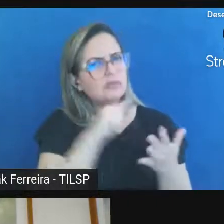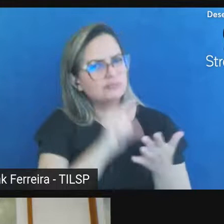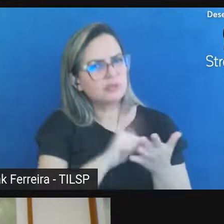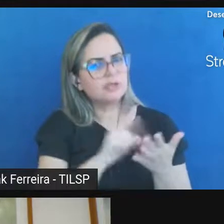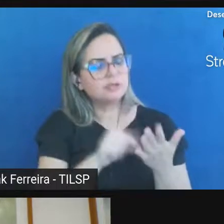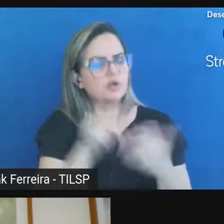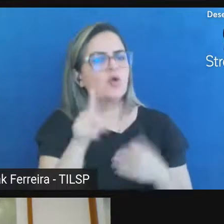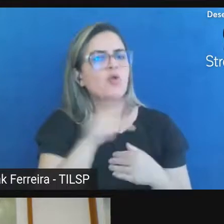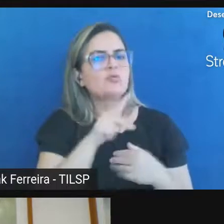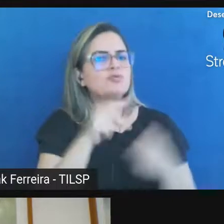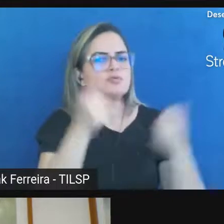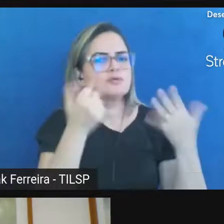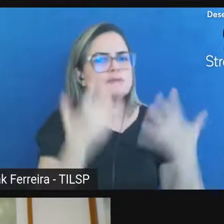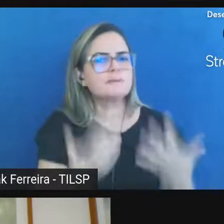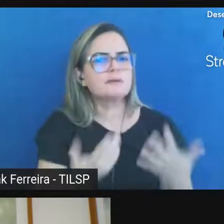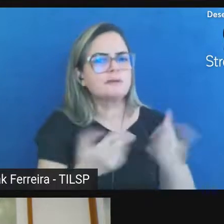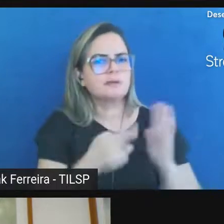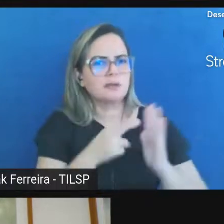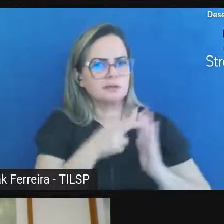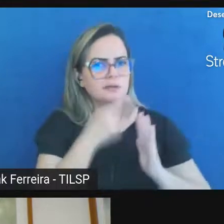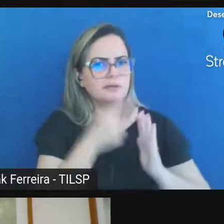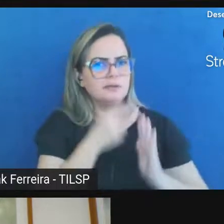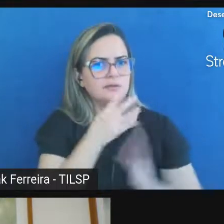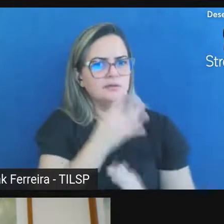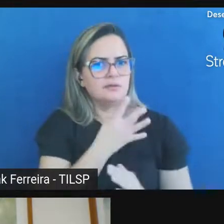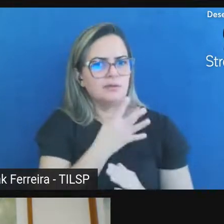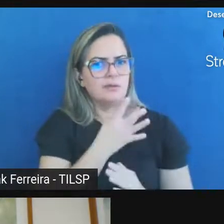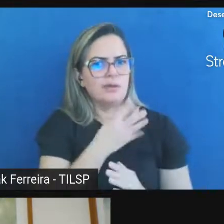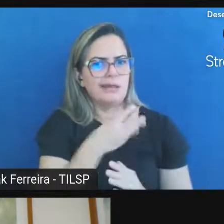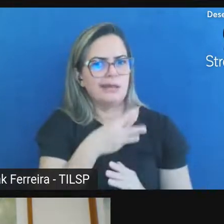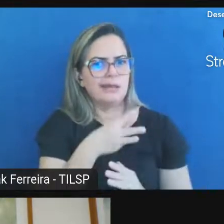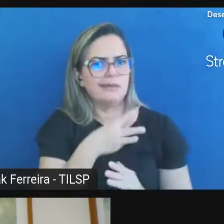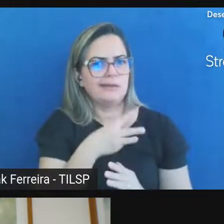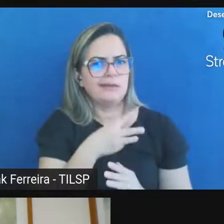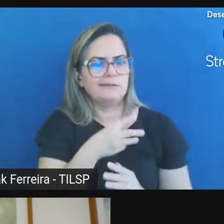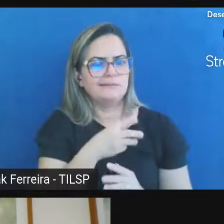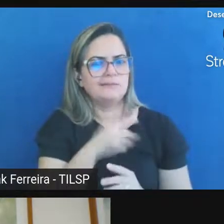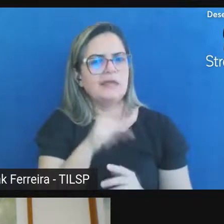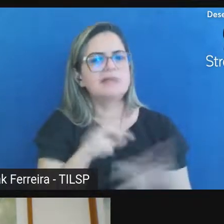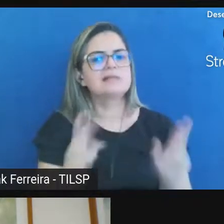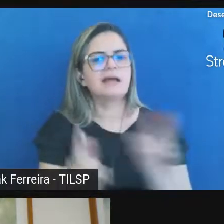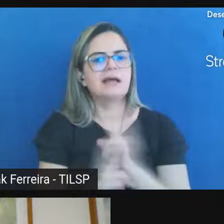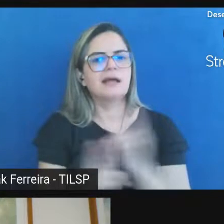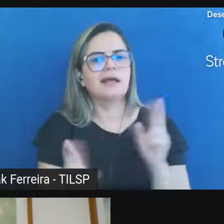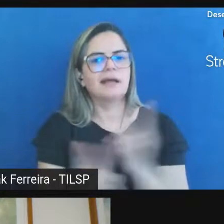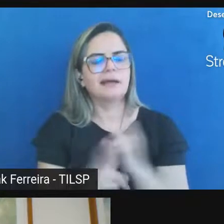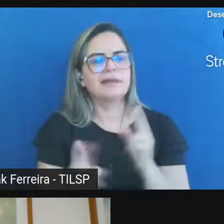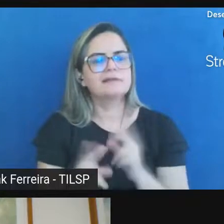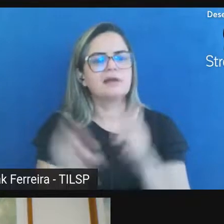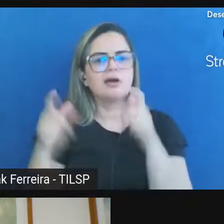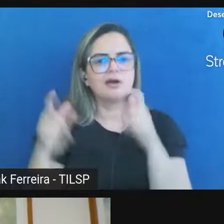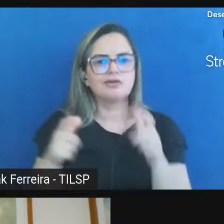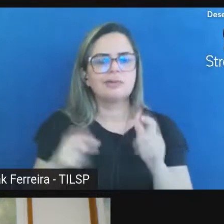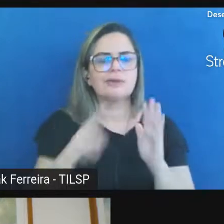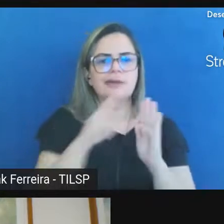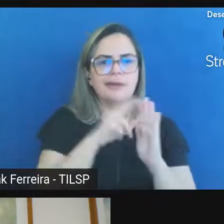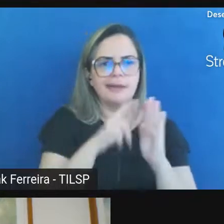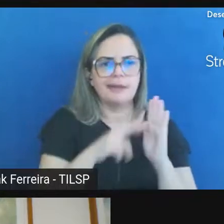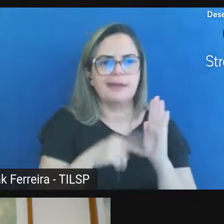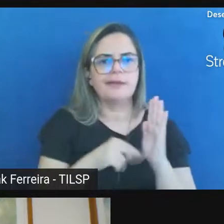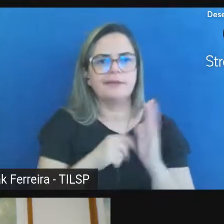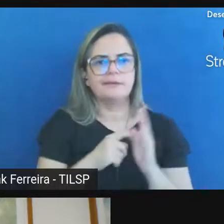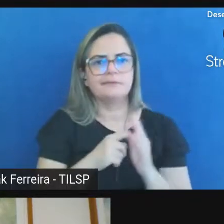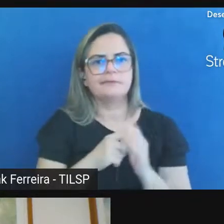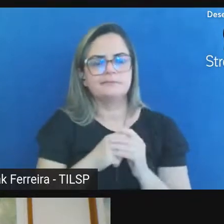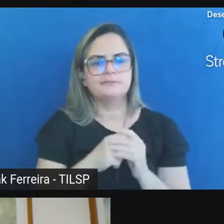aponta que na resolução número 43 esta diz relação ao estabelecimento das regras para implementação dos